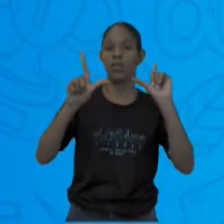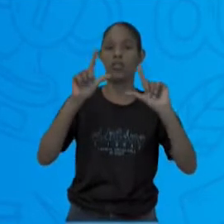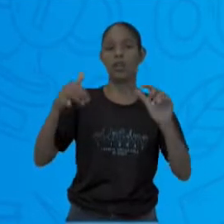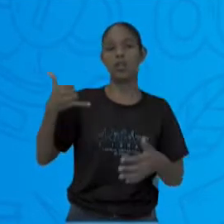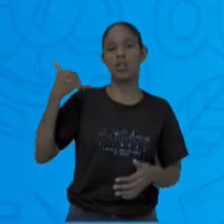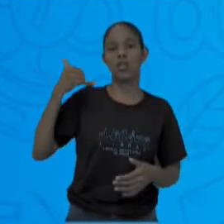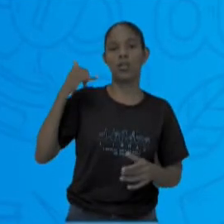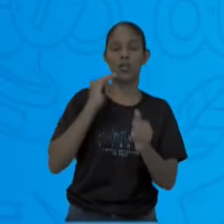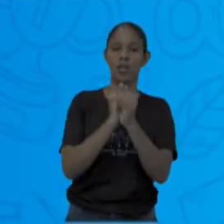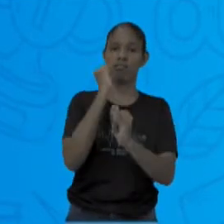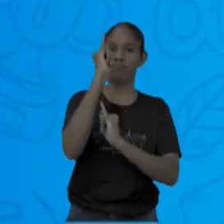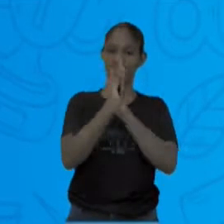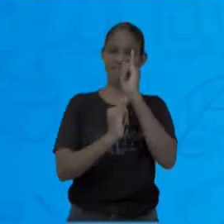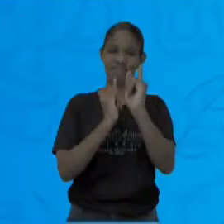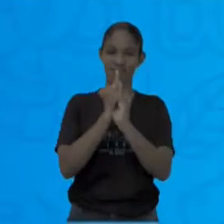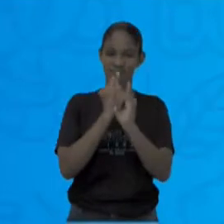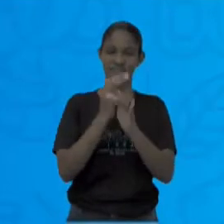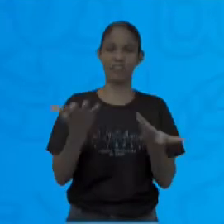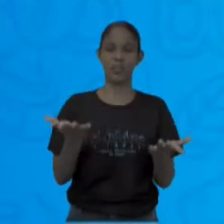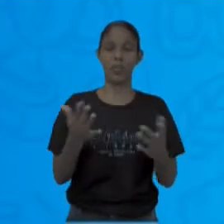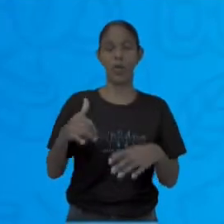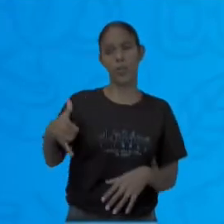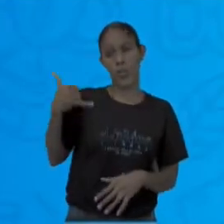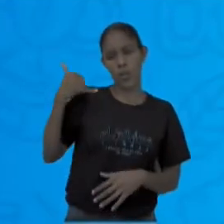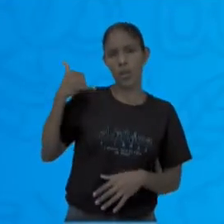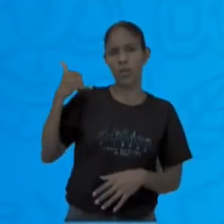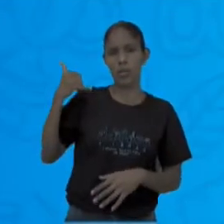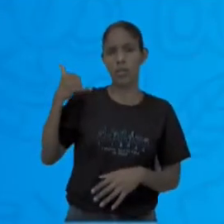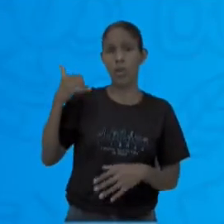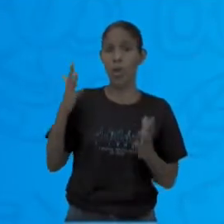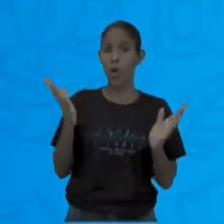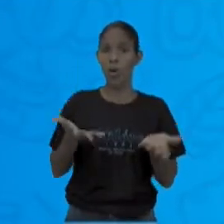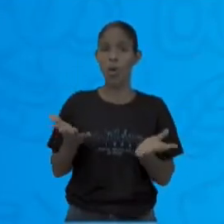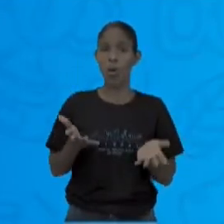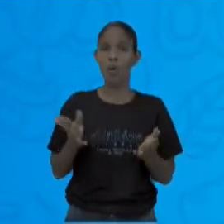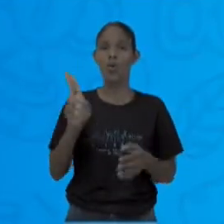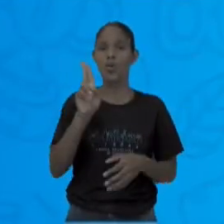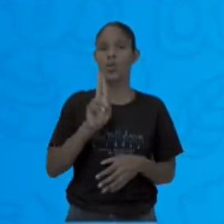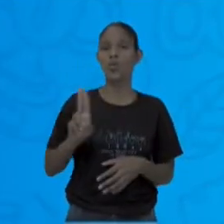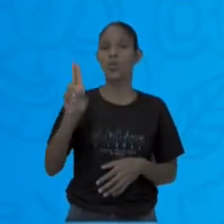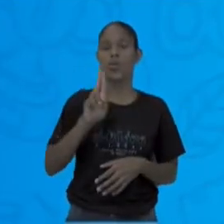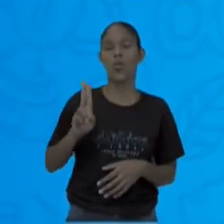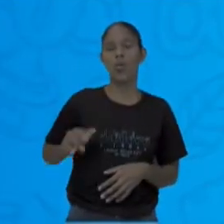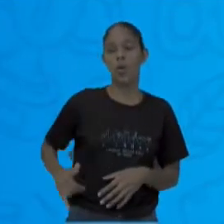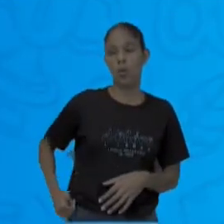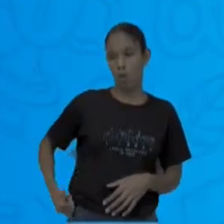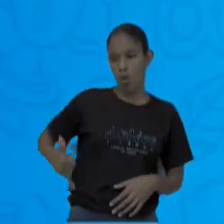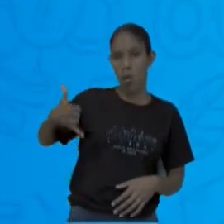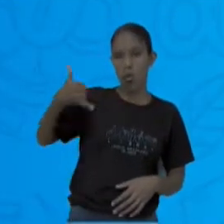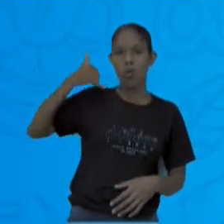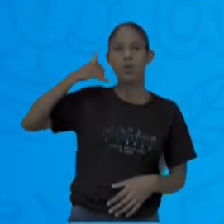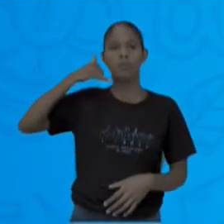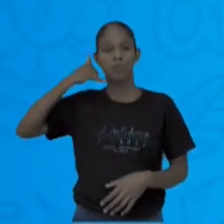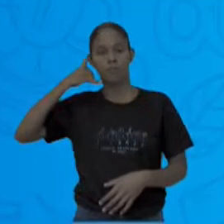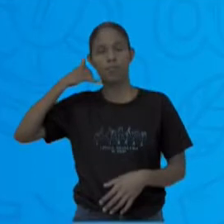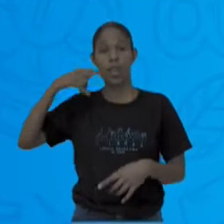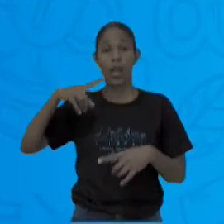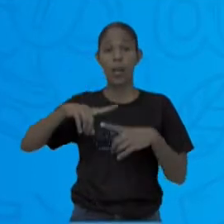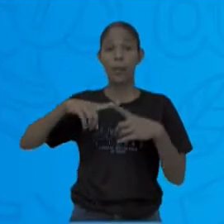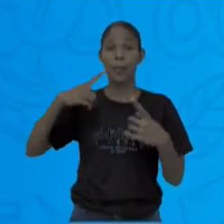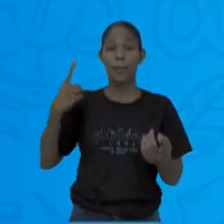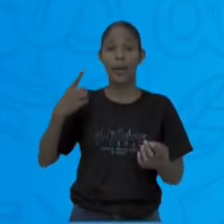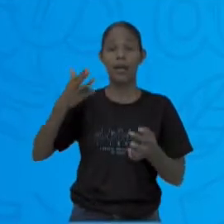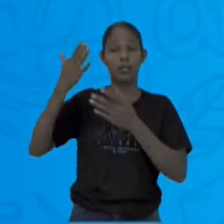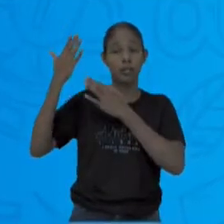celular e internet. O telefone, hoje, existe muito telefone sem fio. Mas o